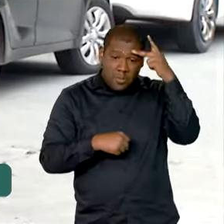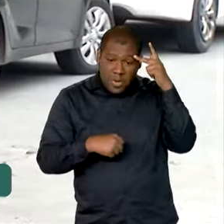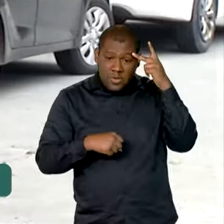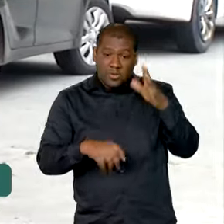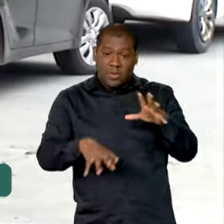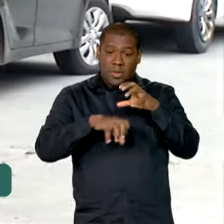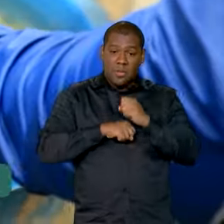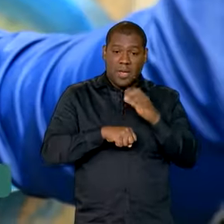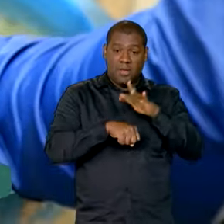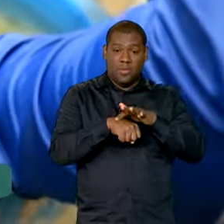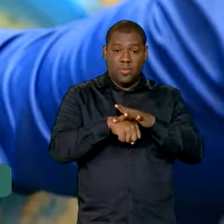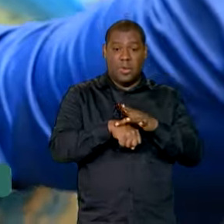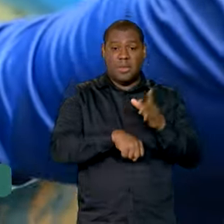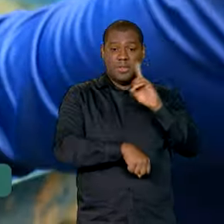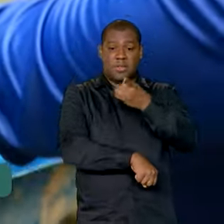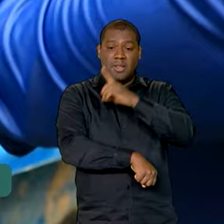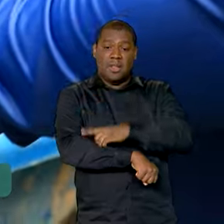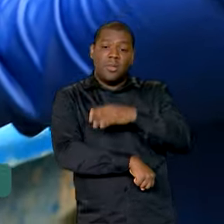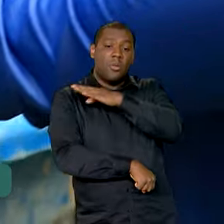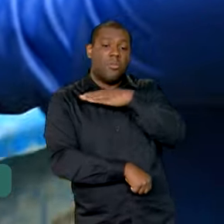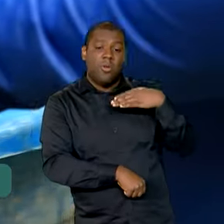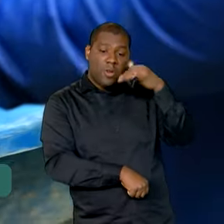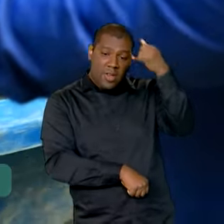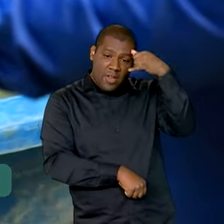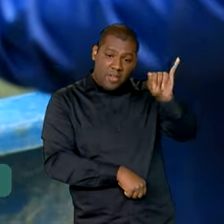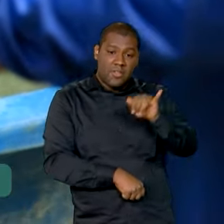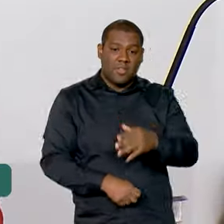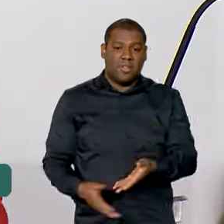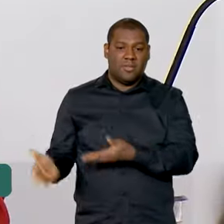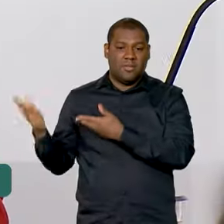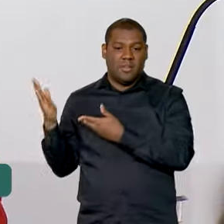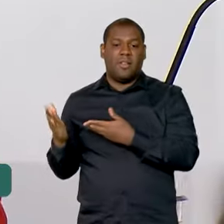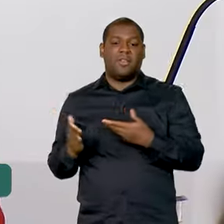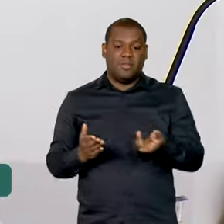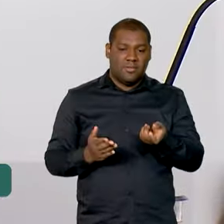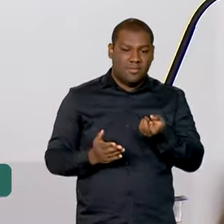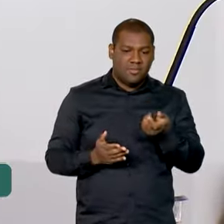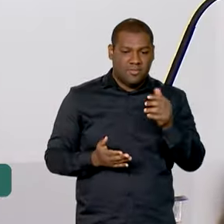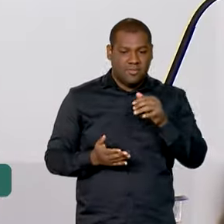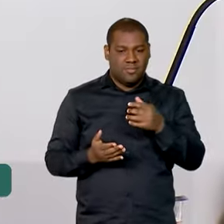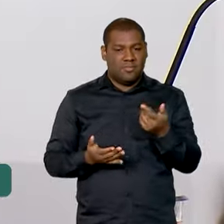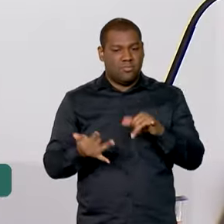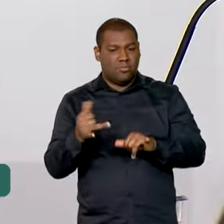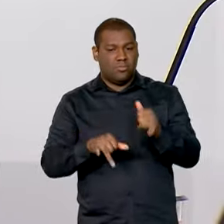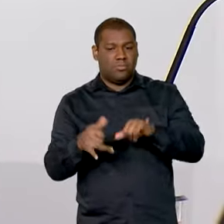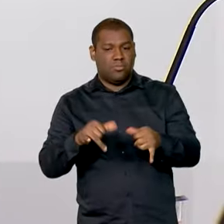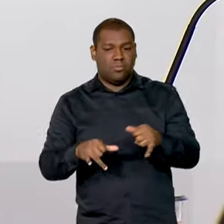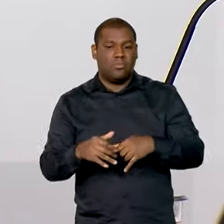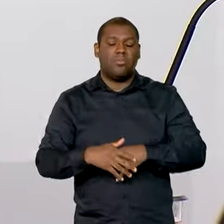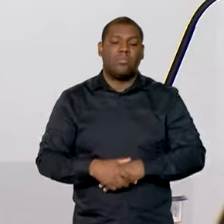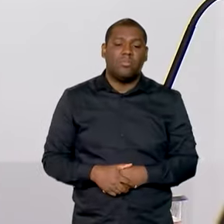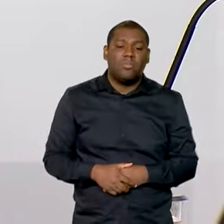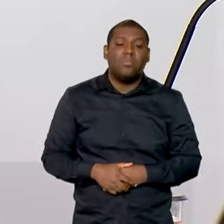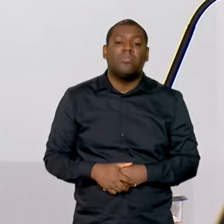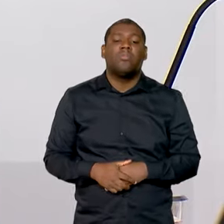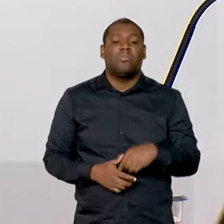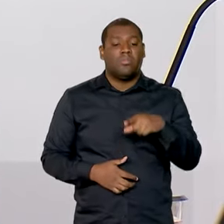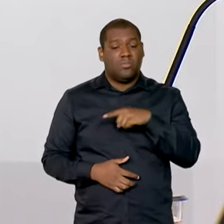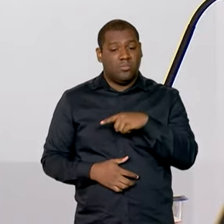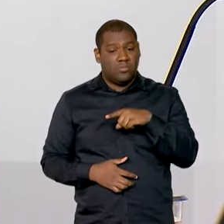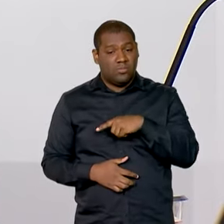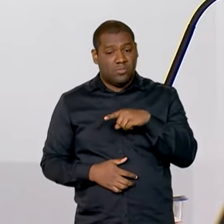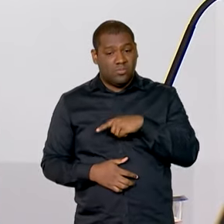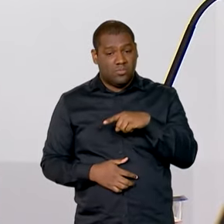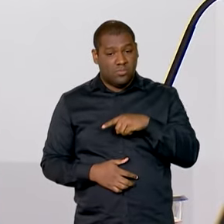arboviroses, como a distribuição de larvicidas. Continuamos enviando testes sorológicos, testes de